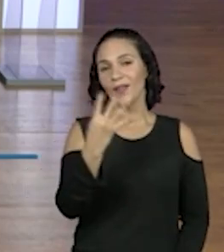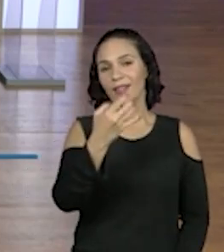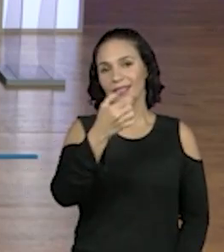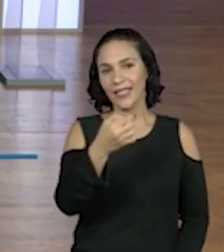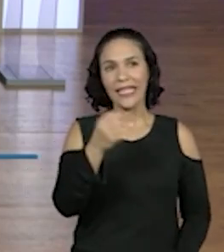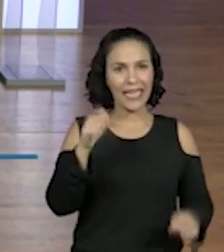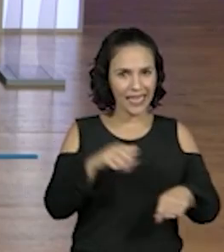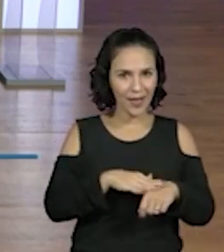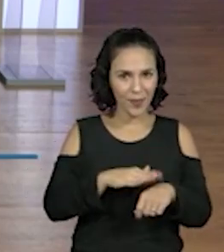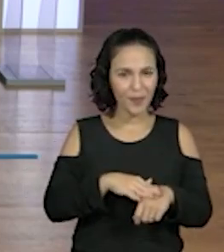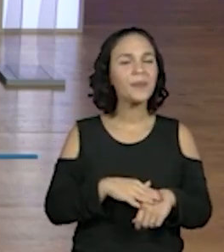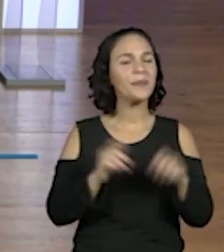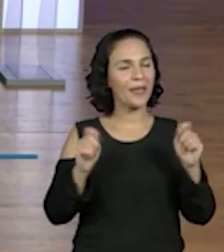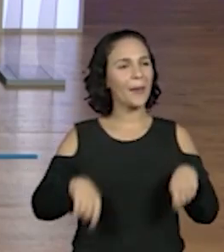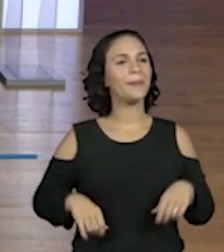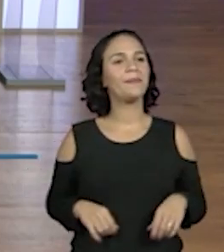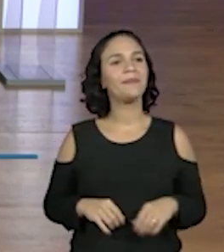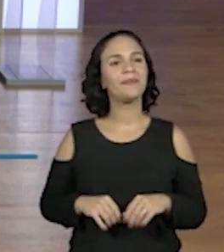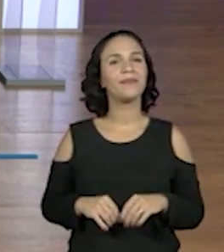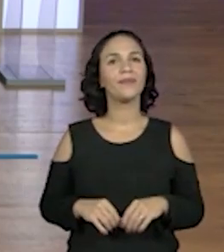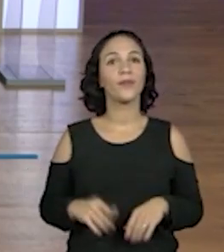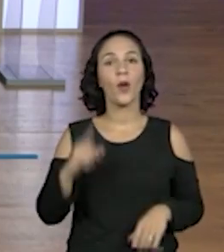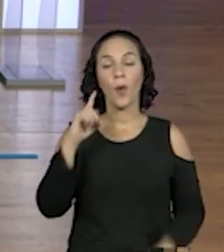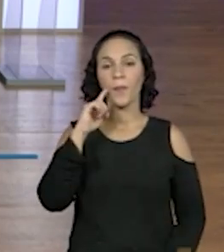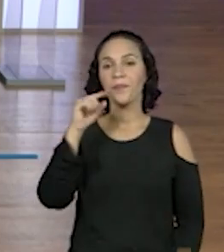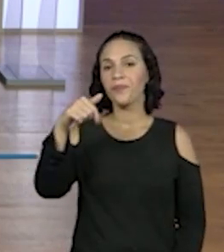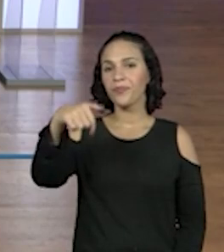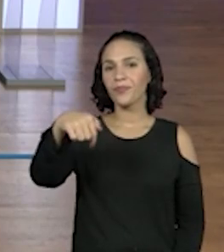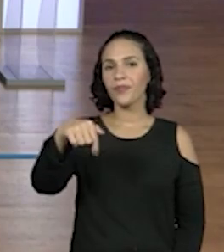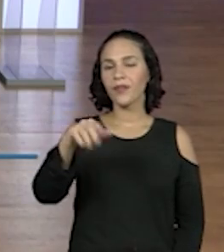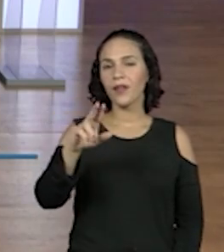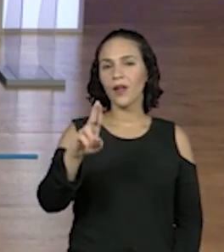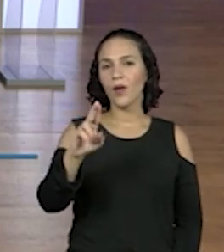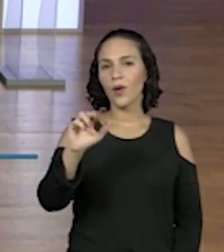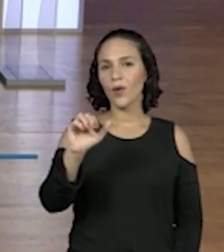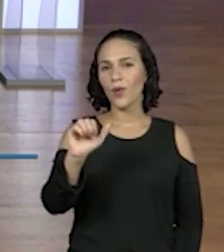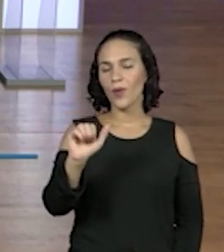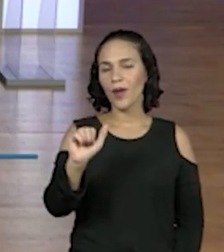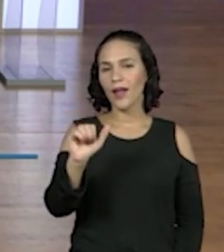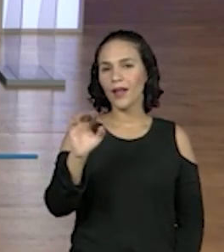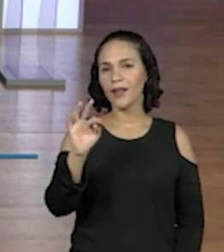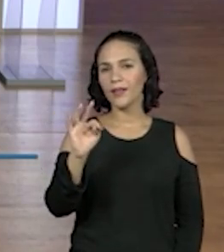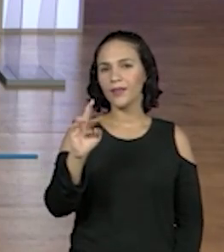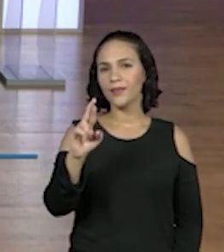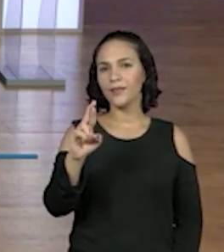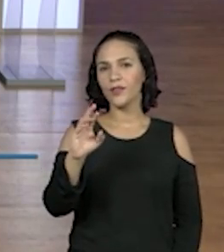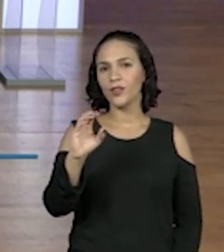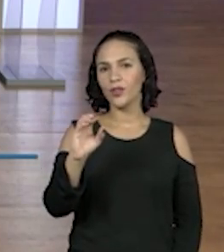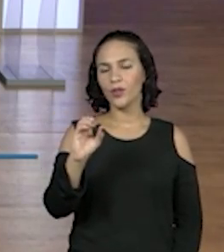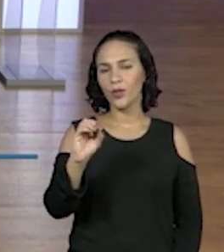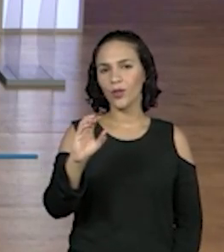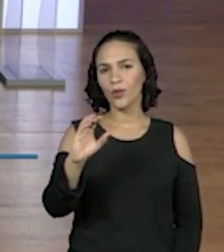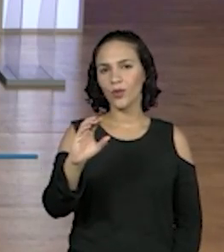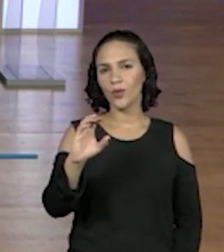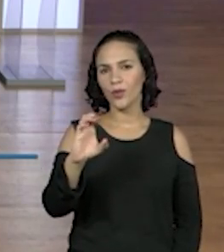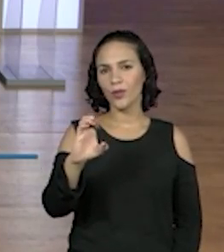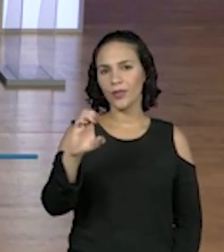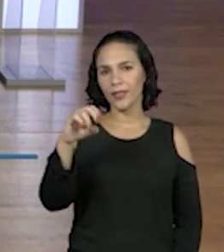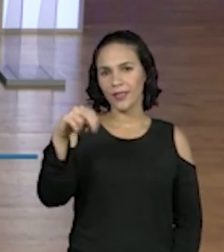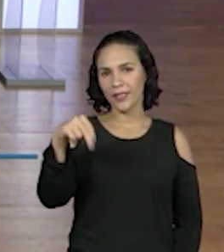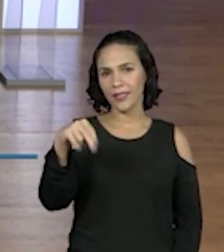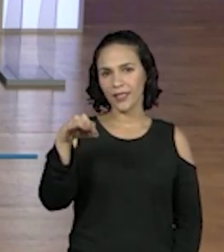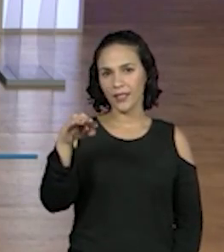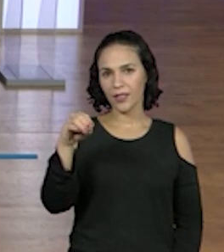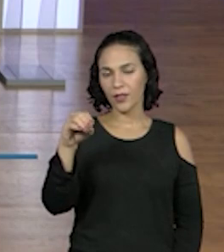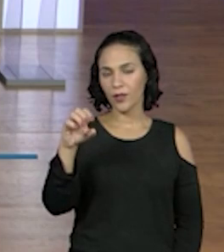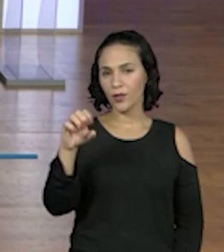Dá tempo. Então, lá. Quatrocentos e quarenta e sete. Deixa eu sequerar todas, Quatrocentos e quarenta e